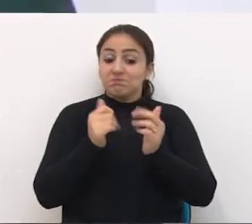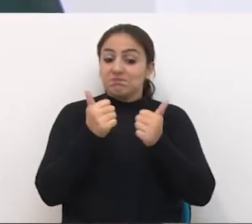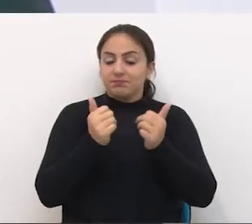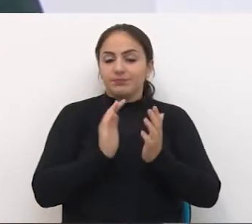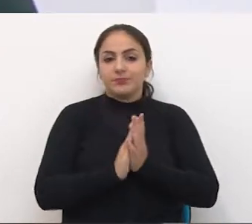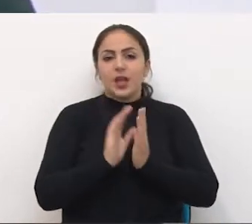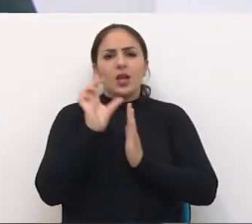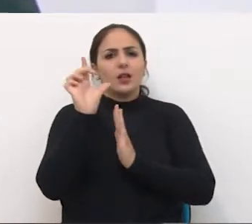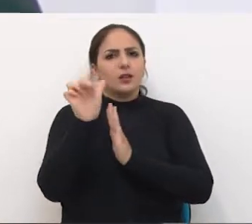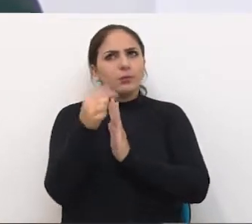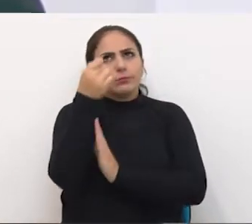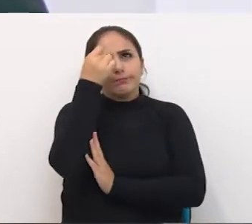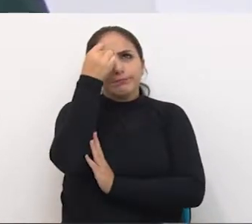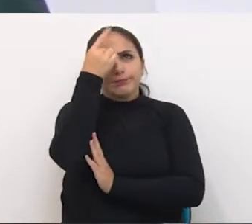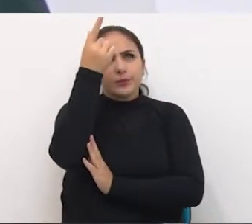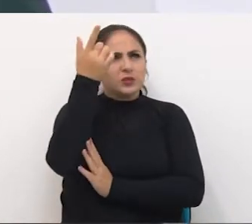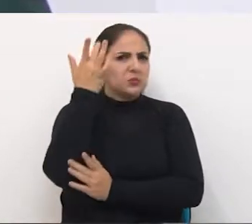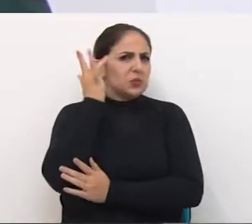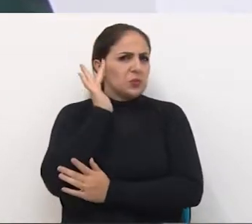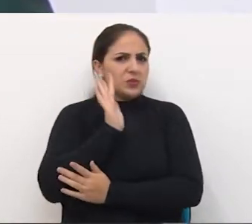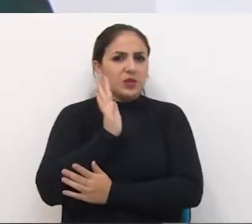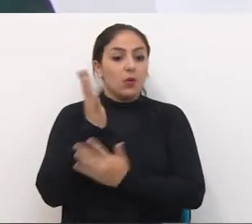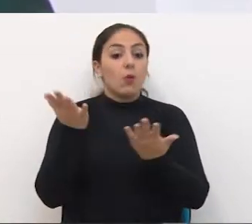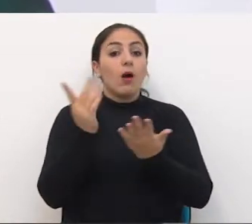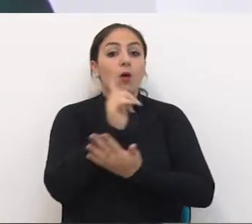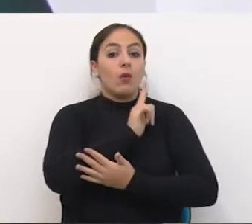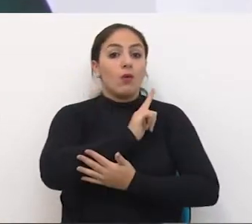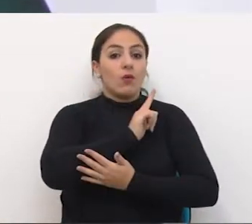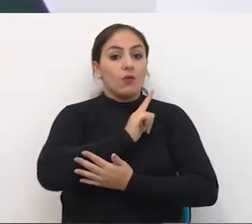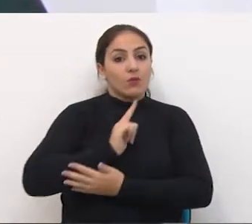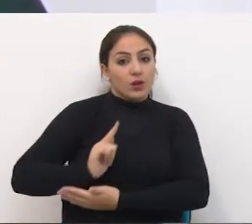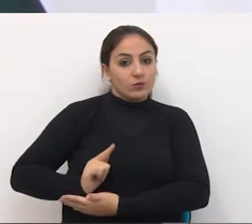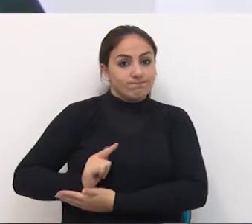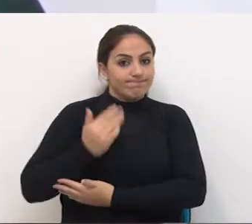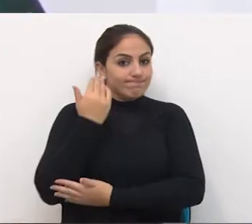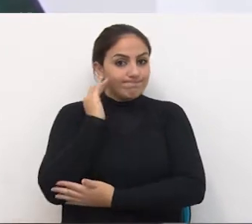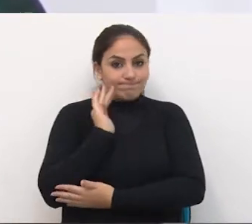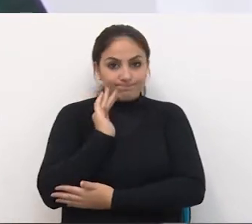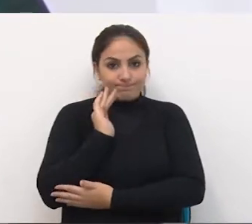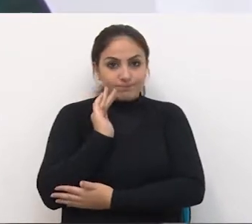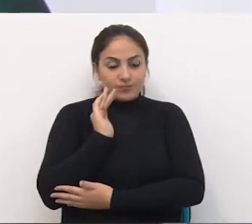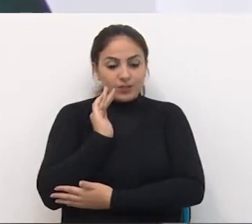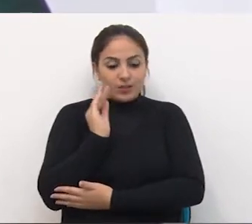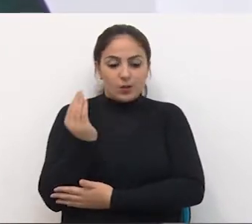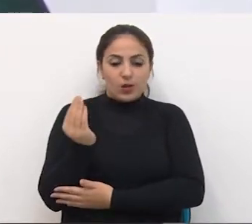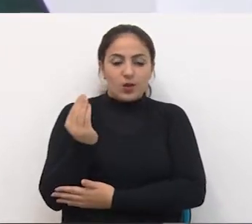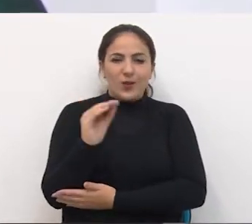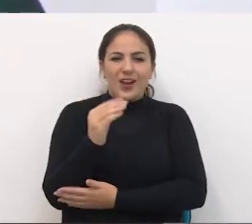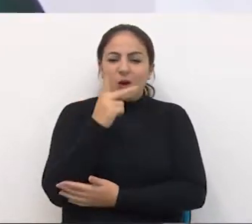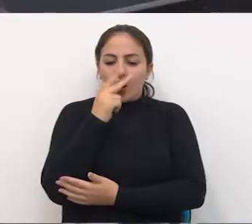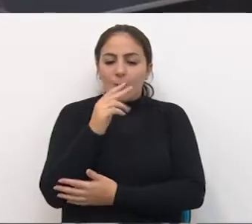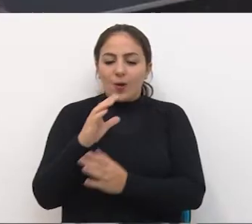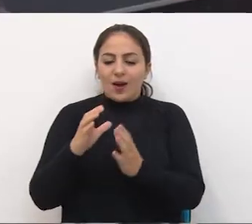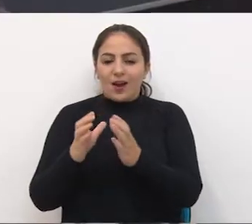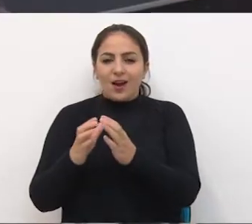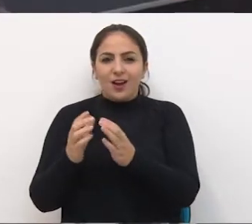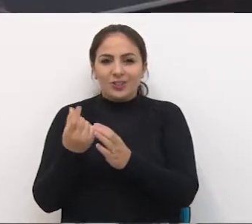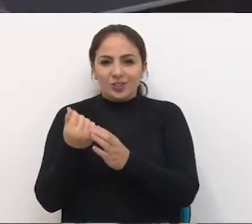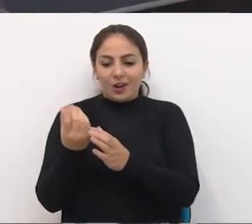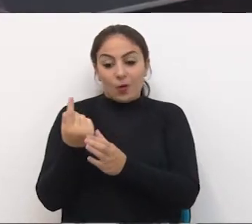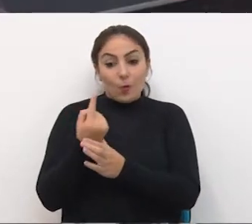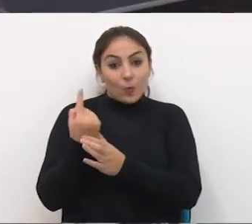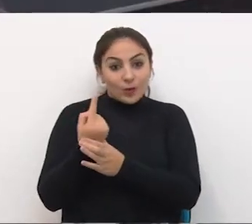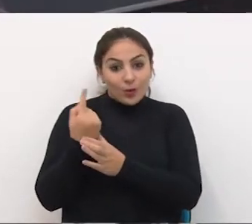Valdo, depois que inventaram, não me lembro qual é que foi o governador O tal de Caixa Único